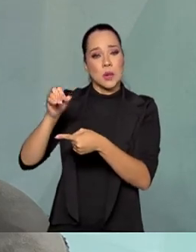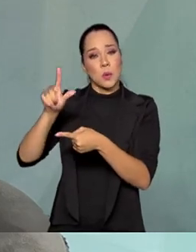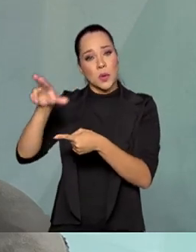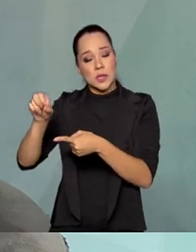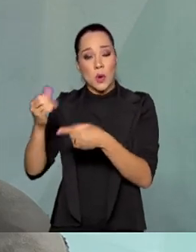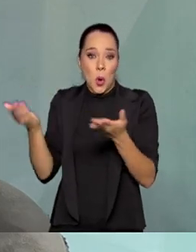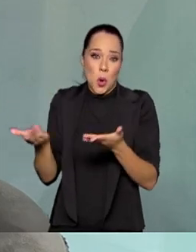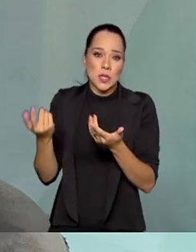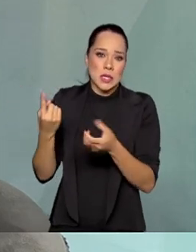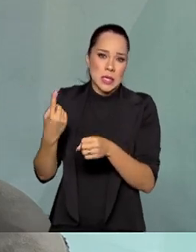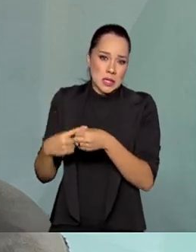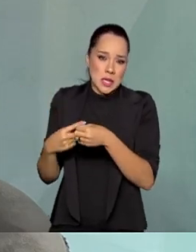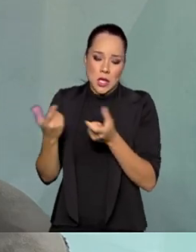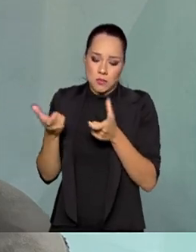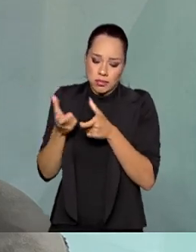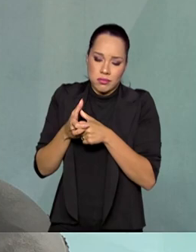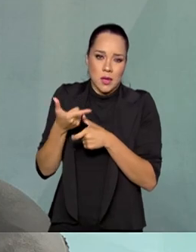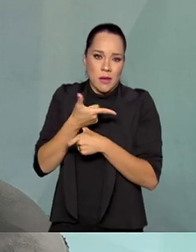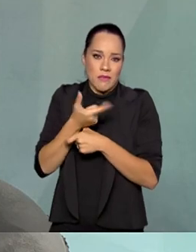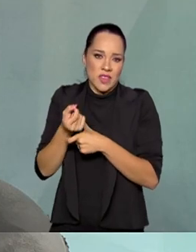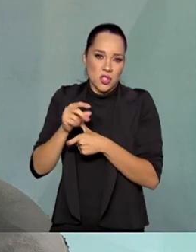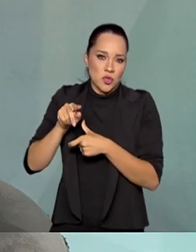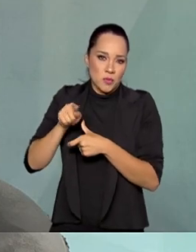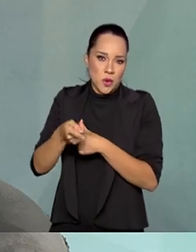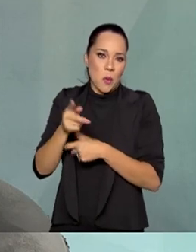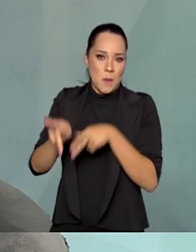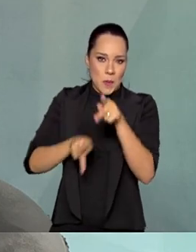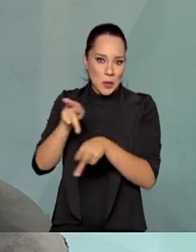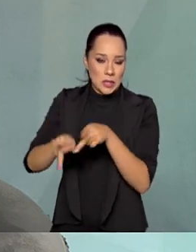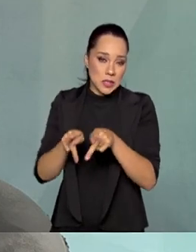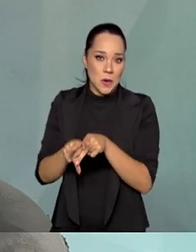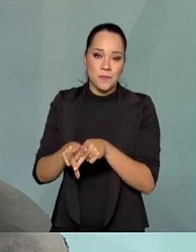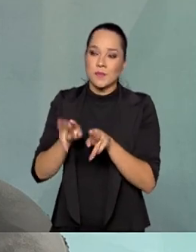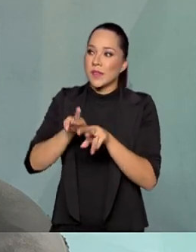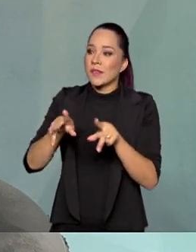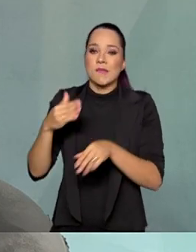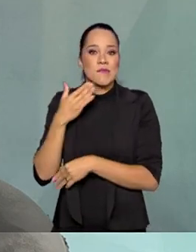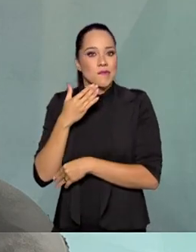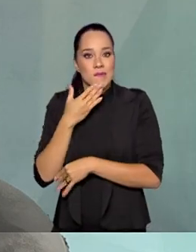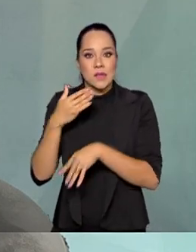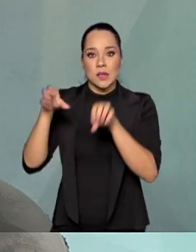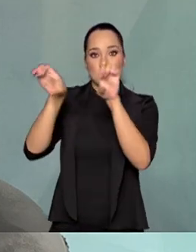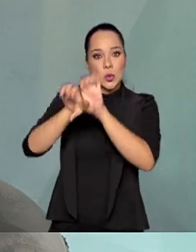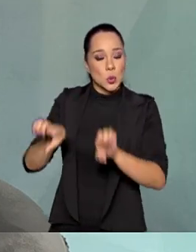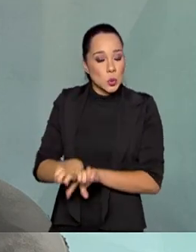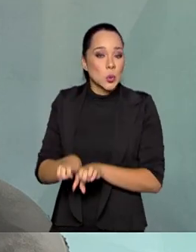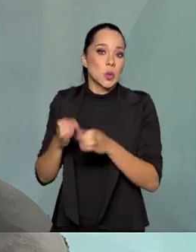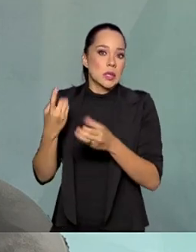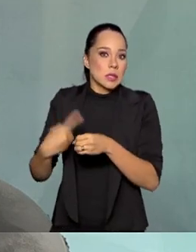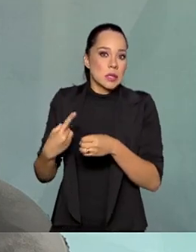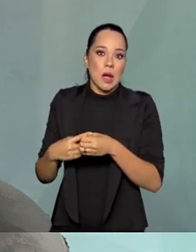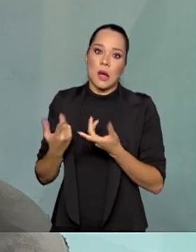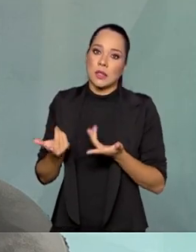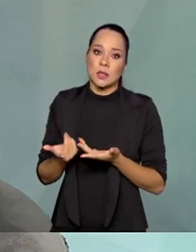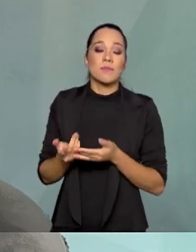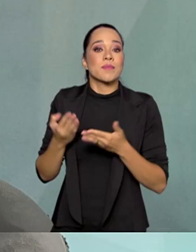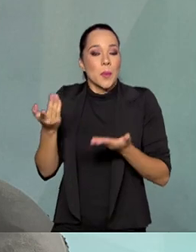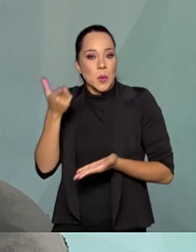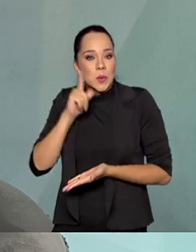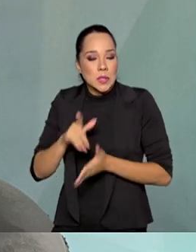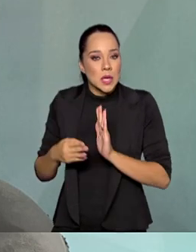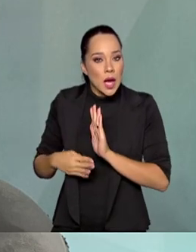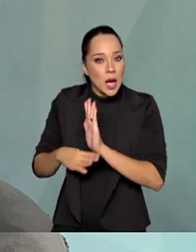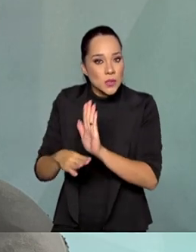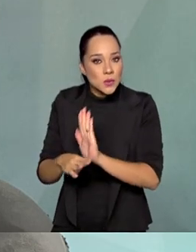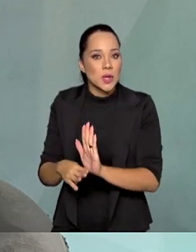cidade pequena, pouco mais de 20 mil habitantes, com uma série, assim, de deficiências de infraestrutura urbana. Então, para poder atender